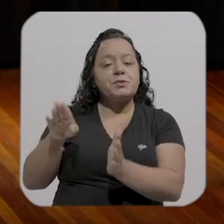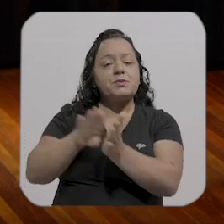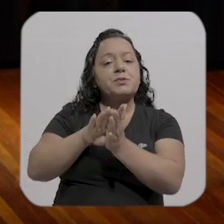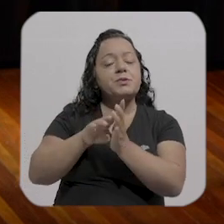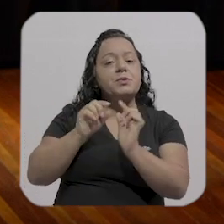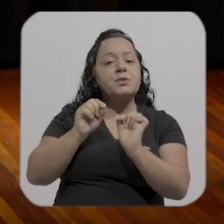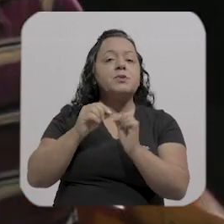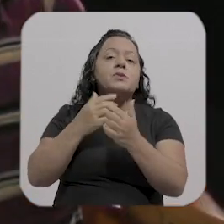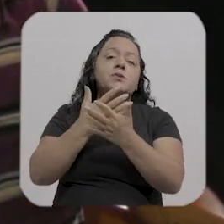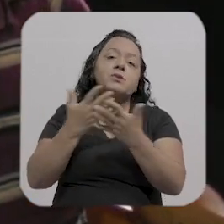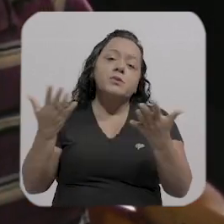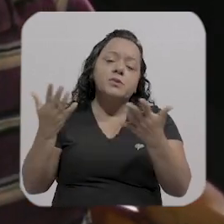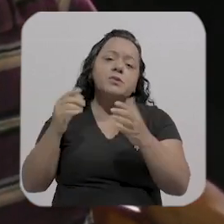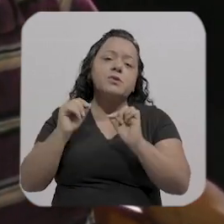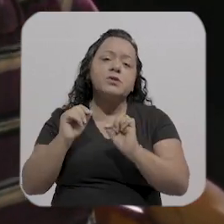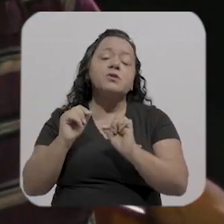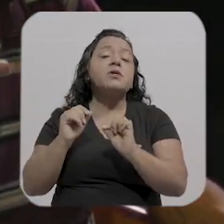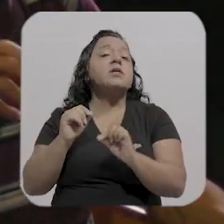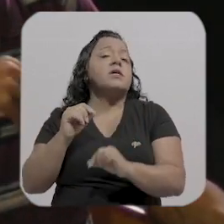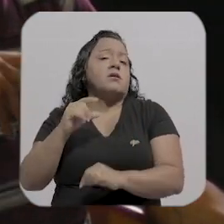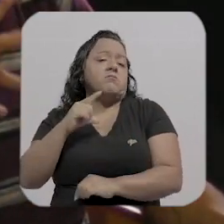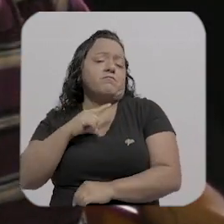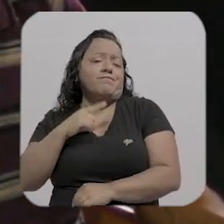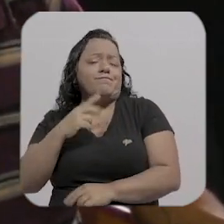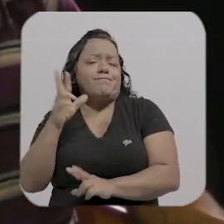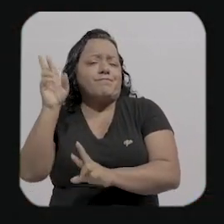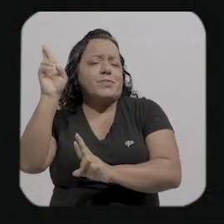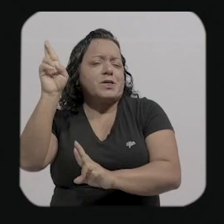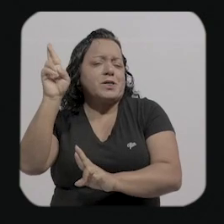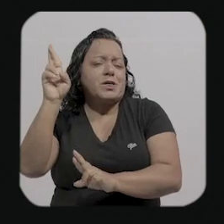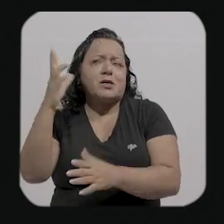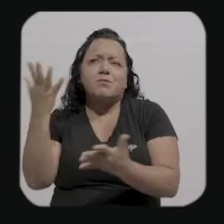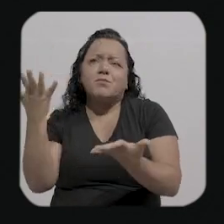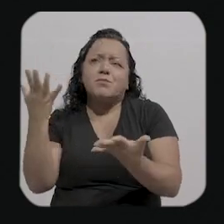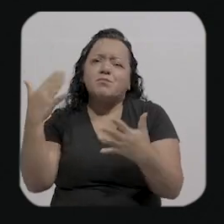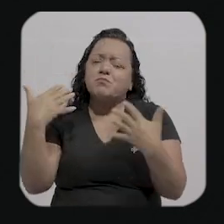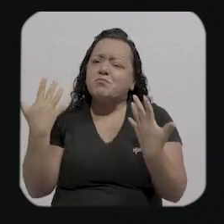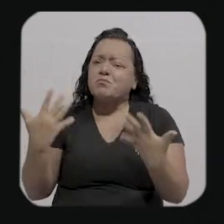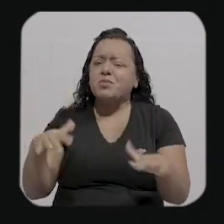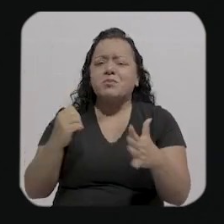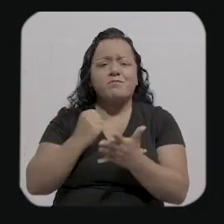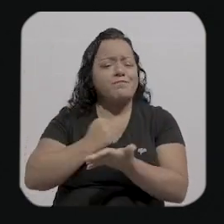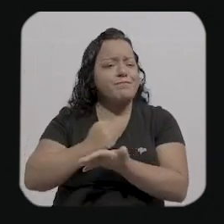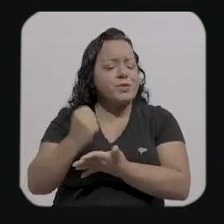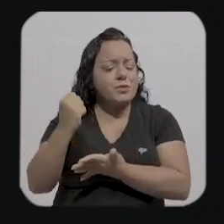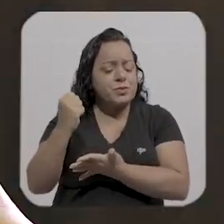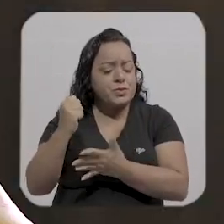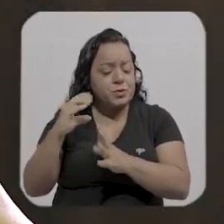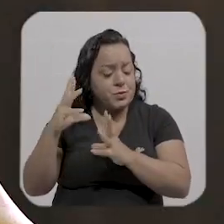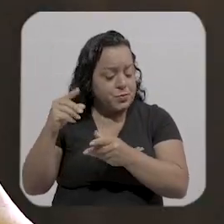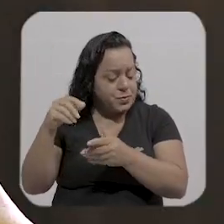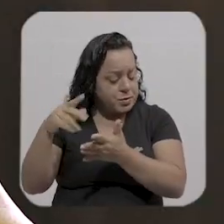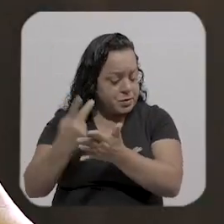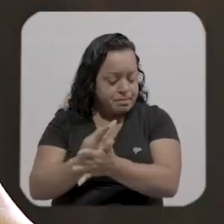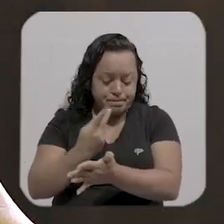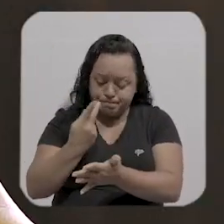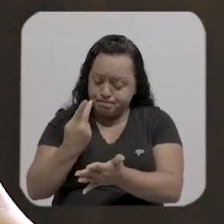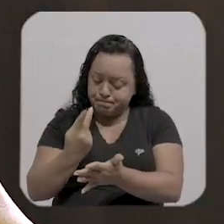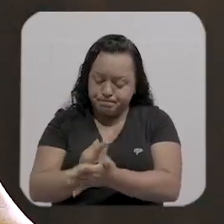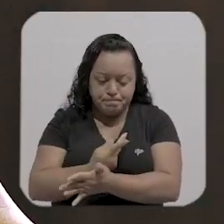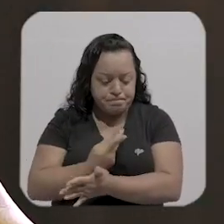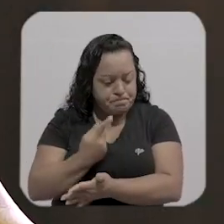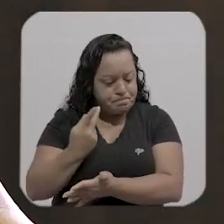desesperança da vida assim tipo poxa tá tudo errado assim não tinha muita